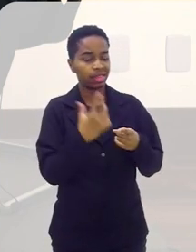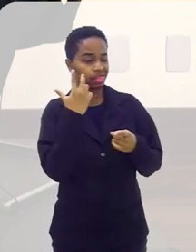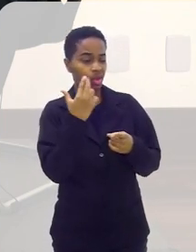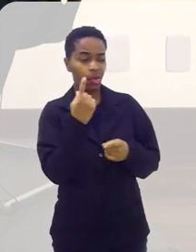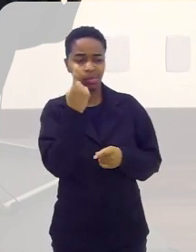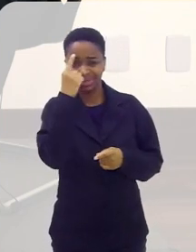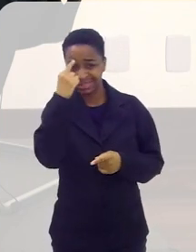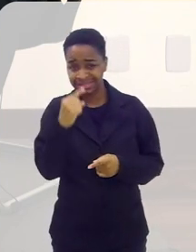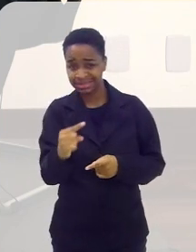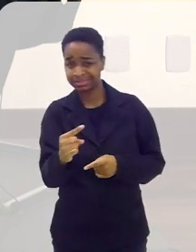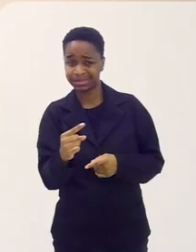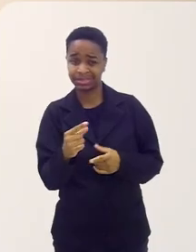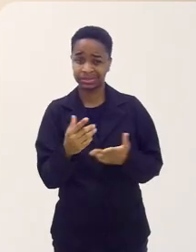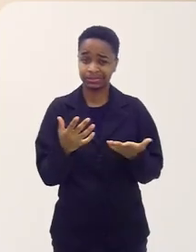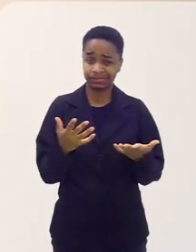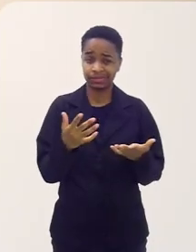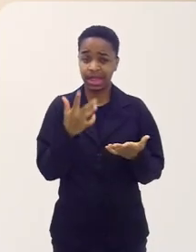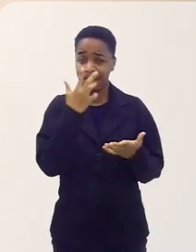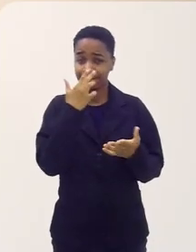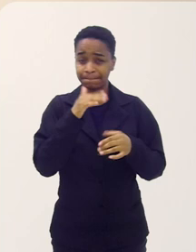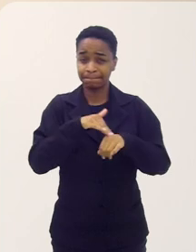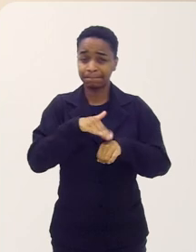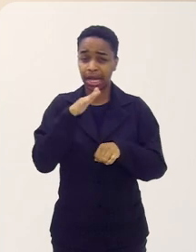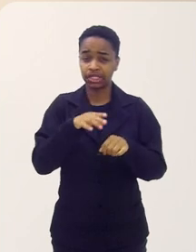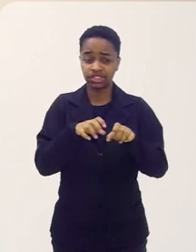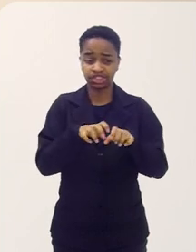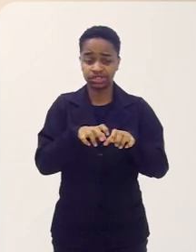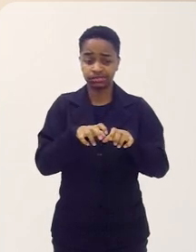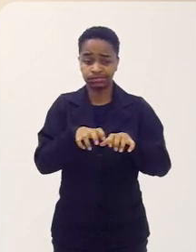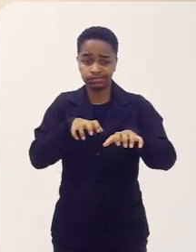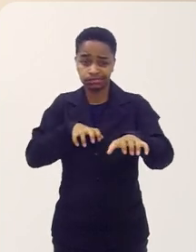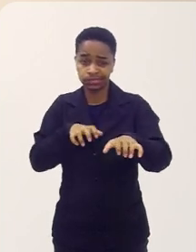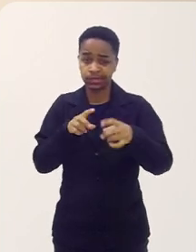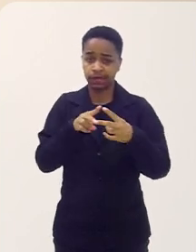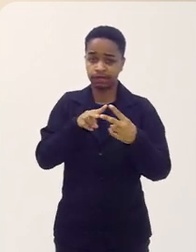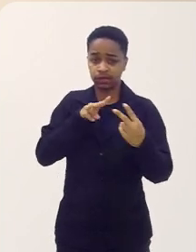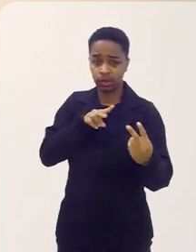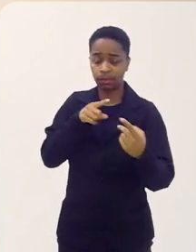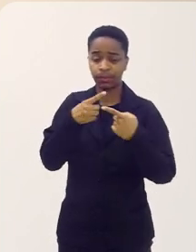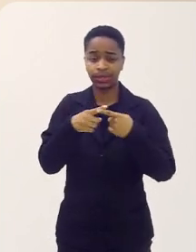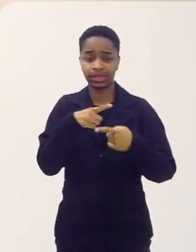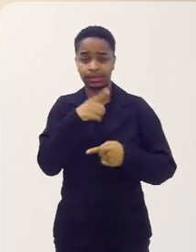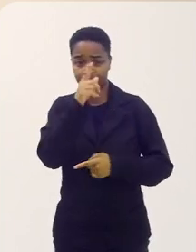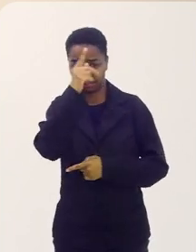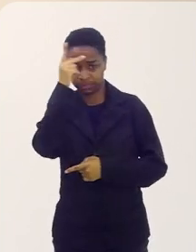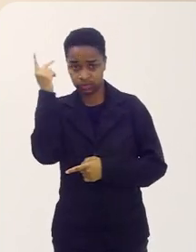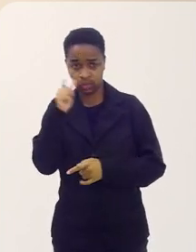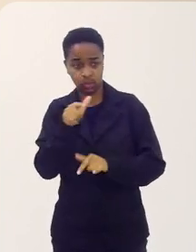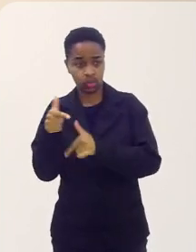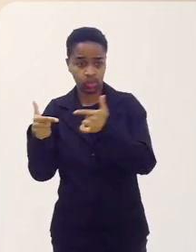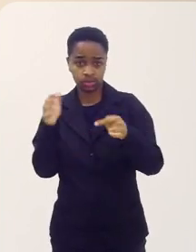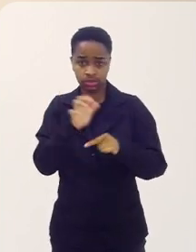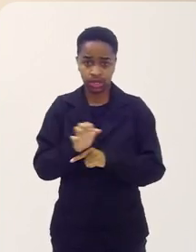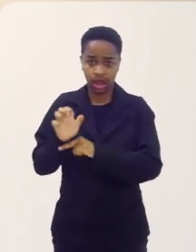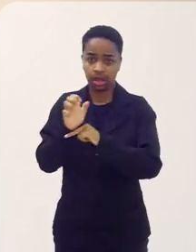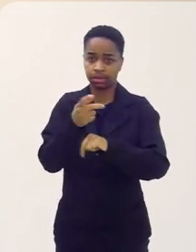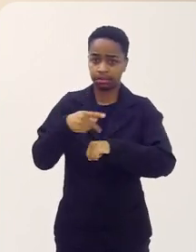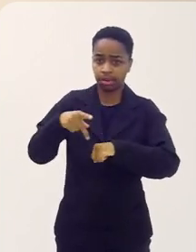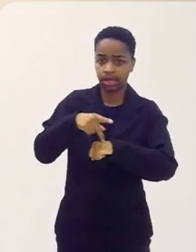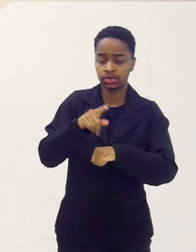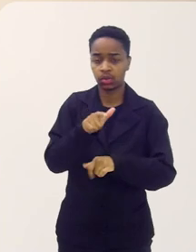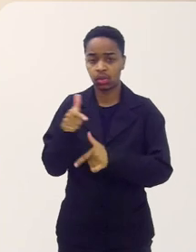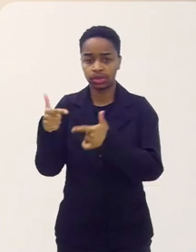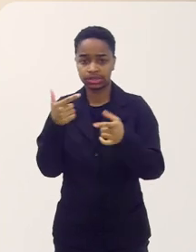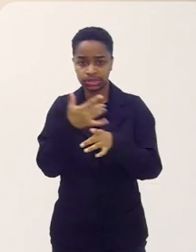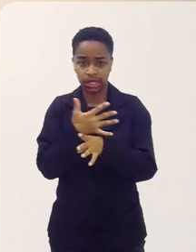Porque, geralmente, uma semana é mais no formato híbrido ou online. Porque pessoas de outros estados, outros países, outras